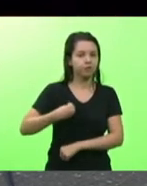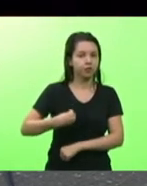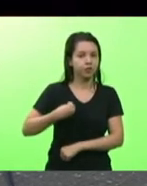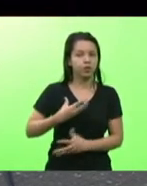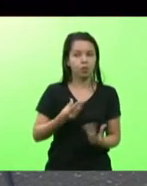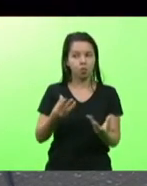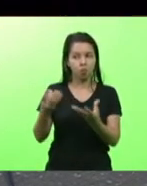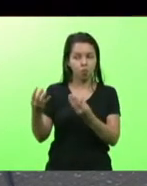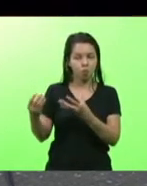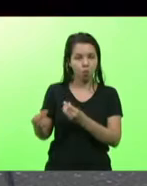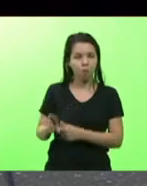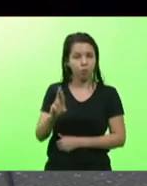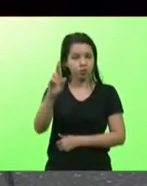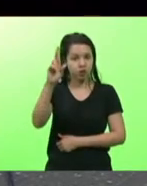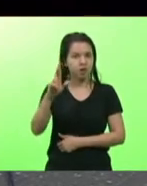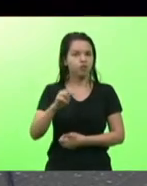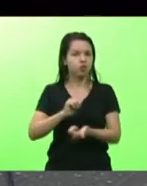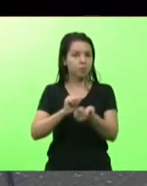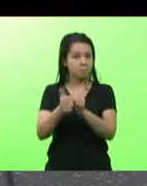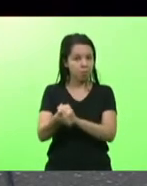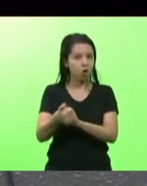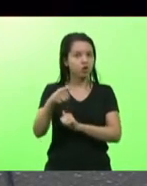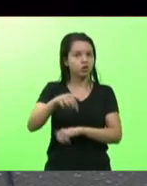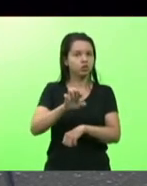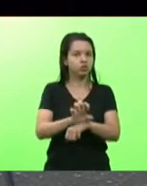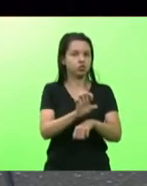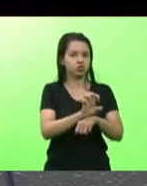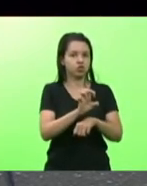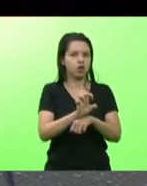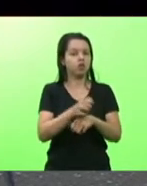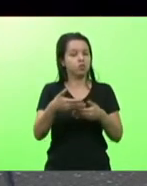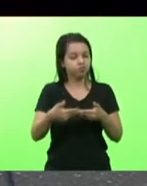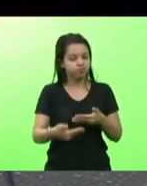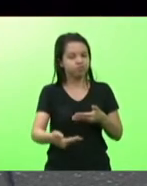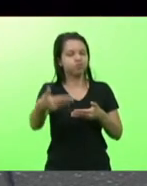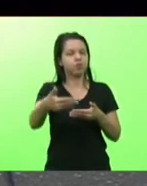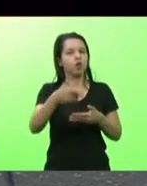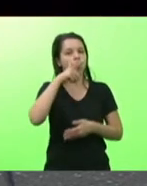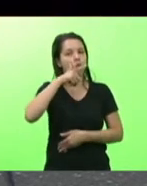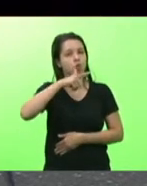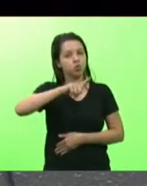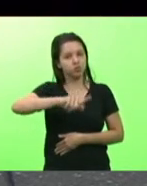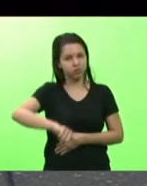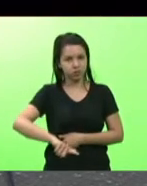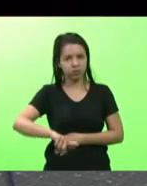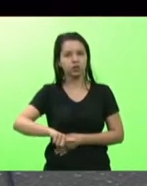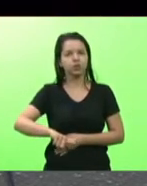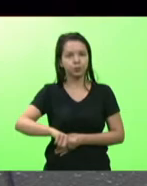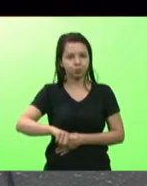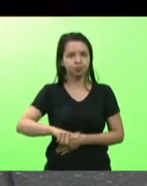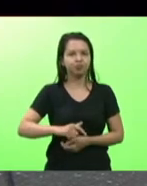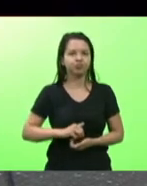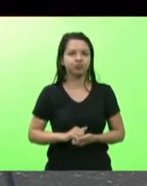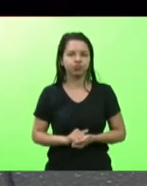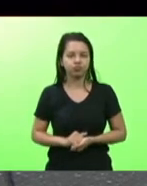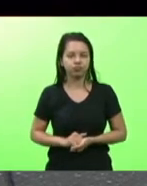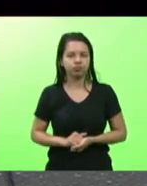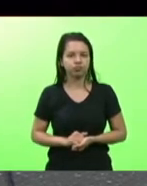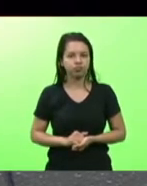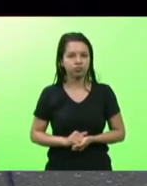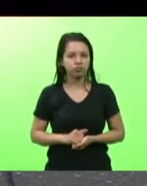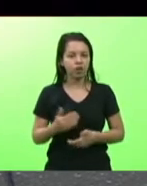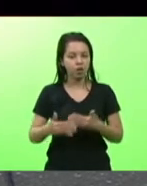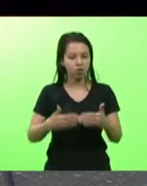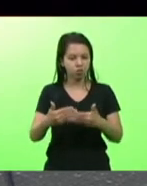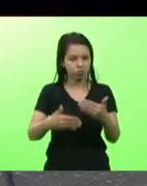desportistas do nosso estado e que a partir daí efetivamente e as coisas